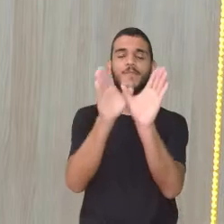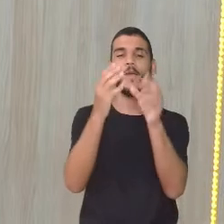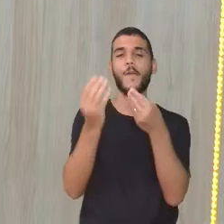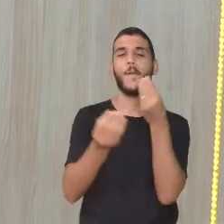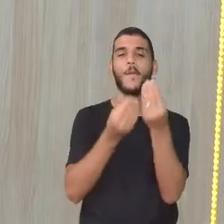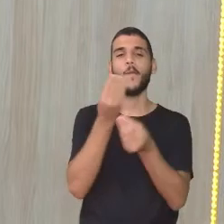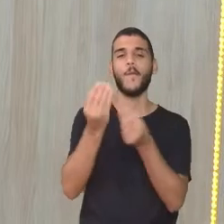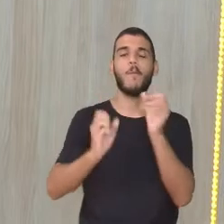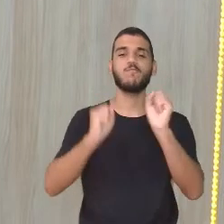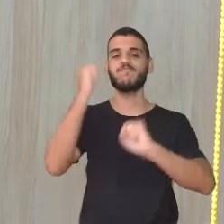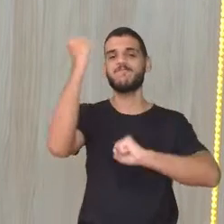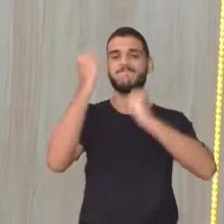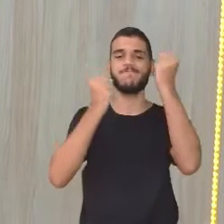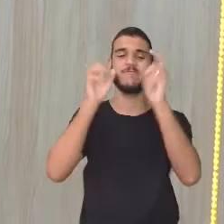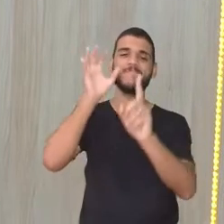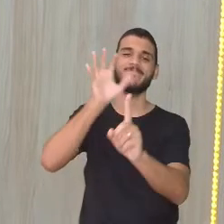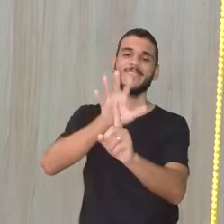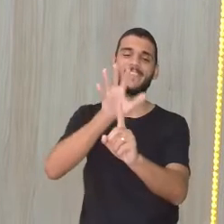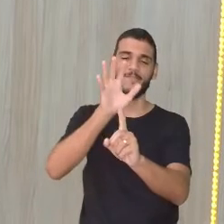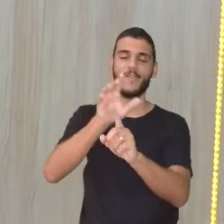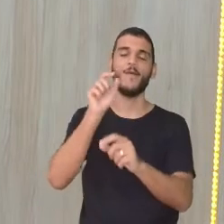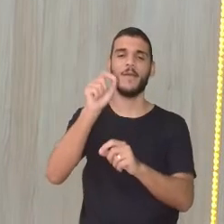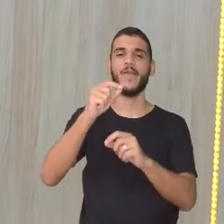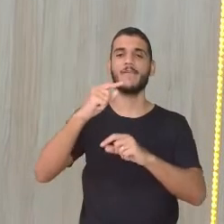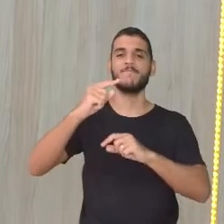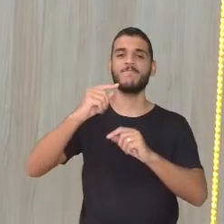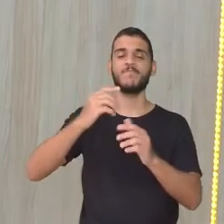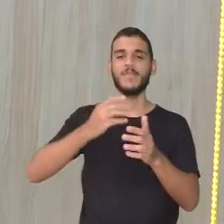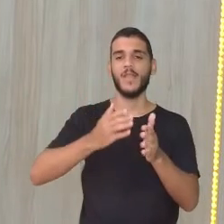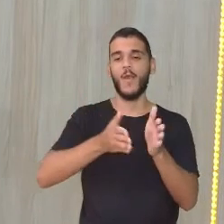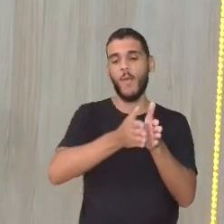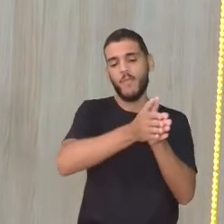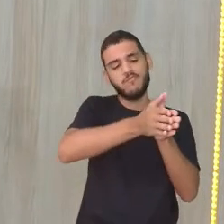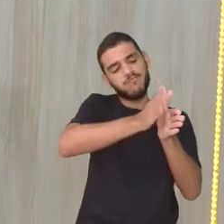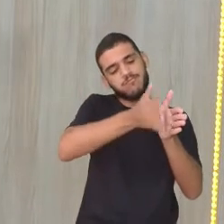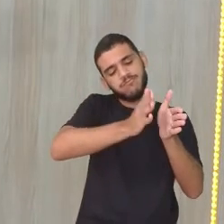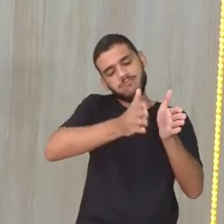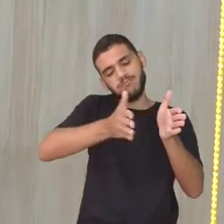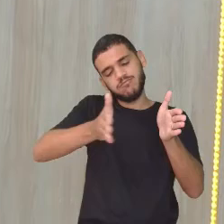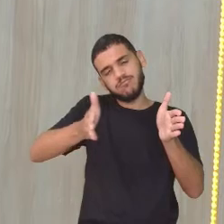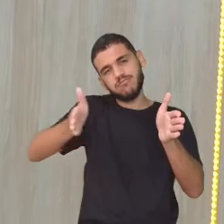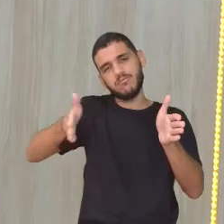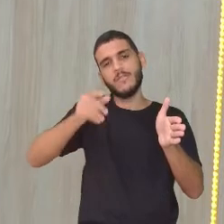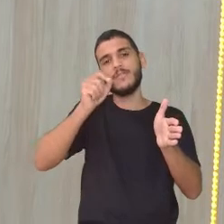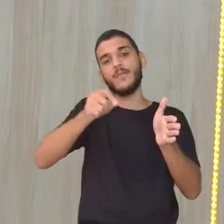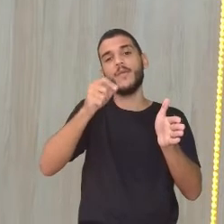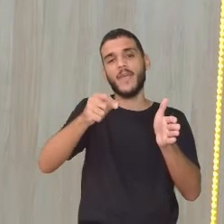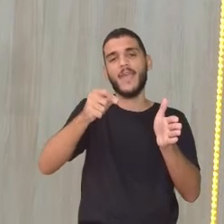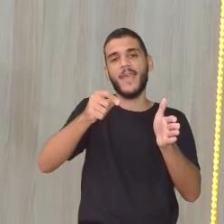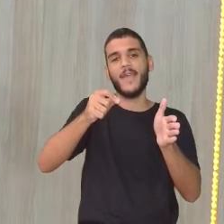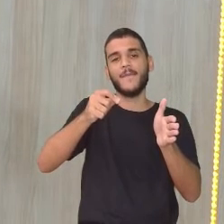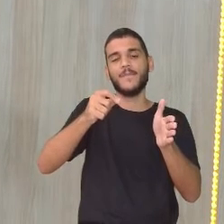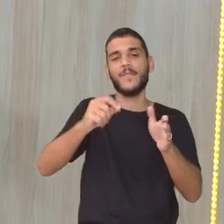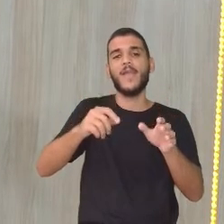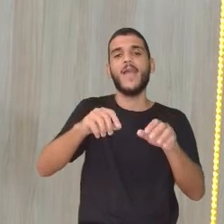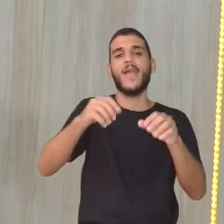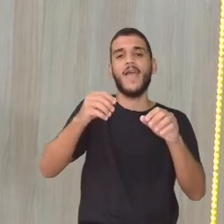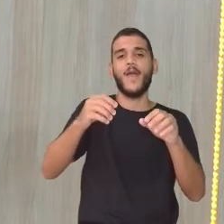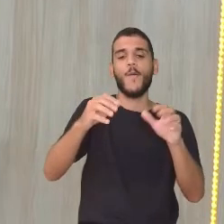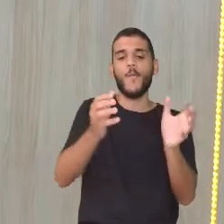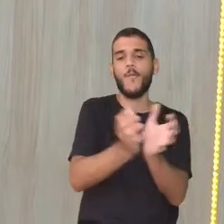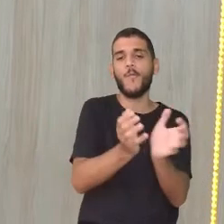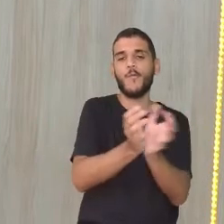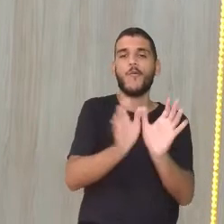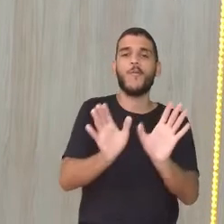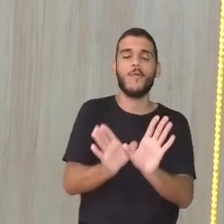influenciou diretamente na evolução de uma espécie na natureza. Uma espécie de borboleta.